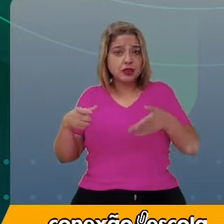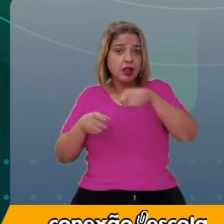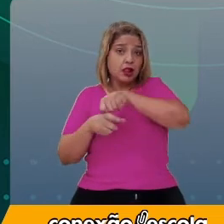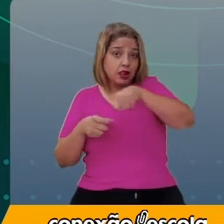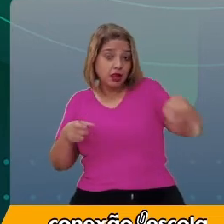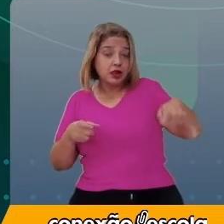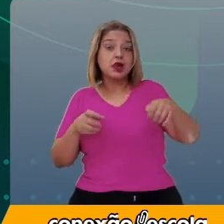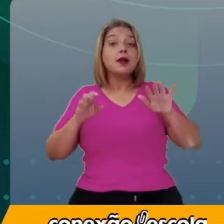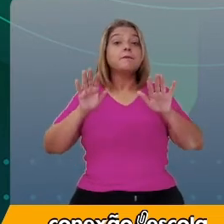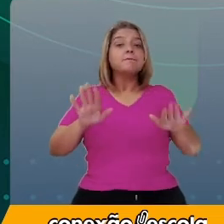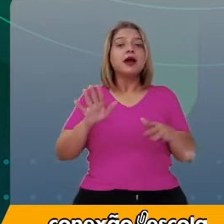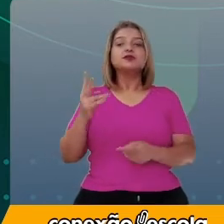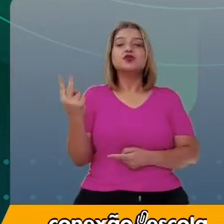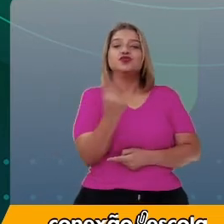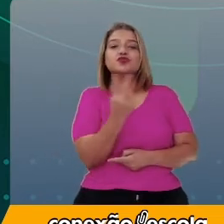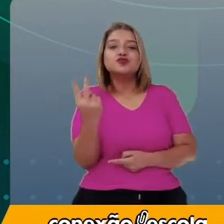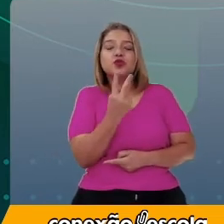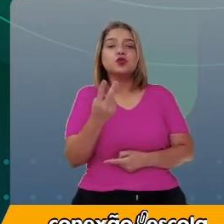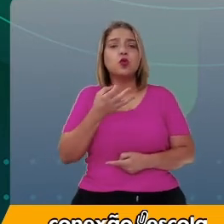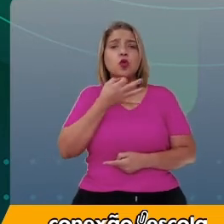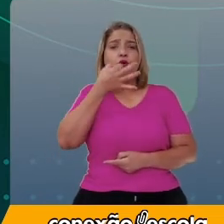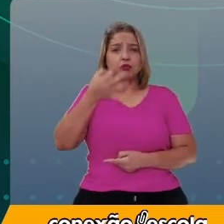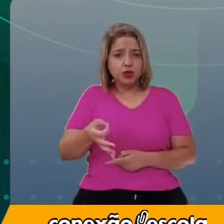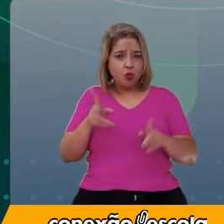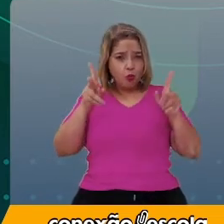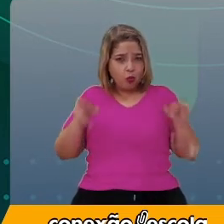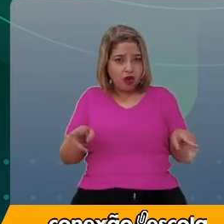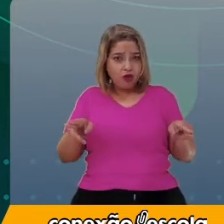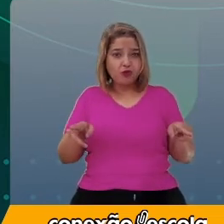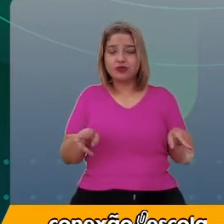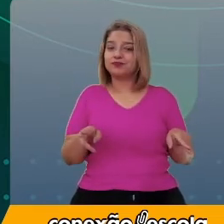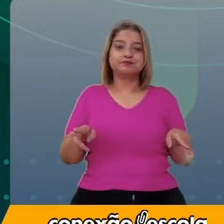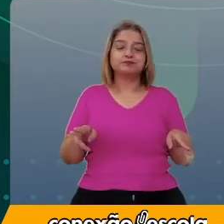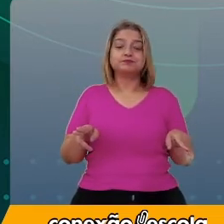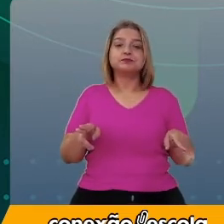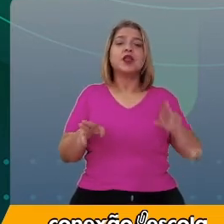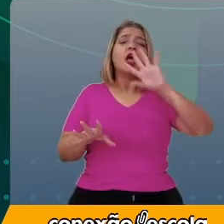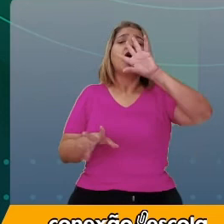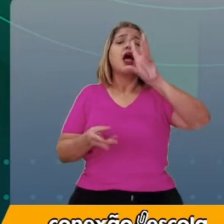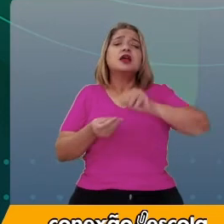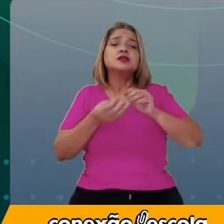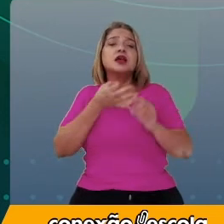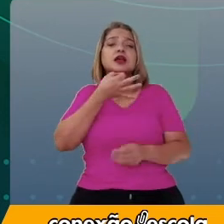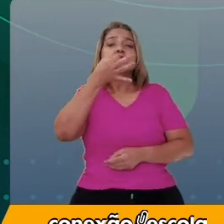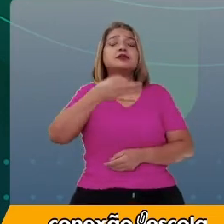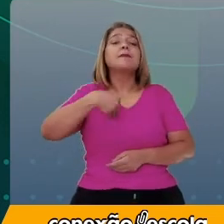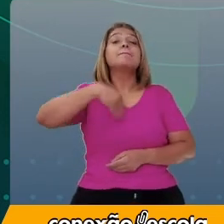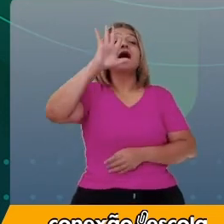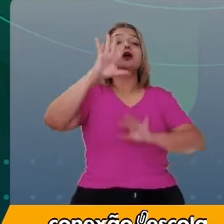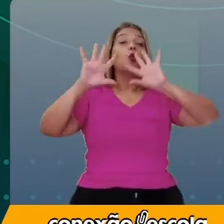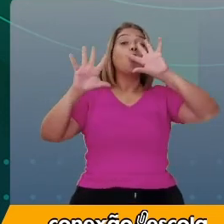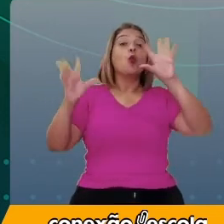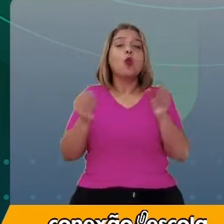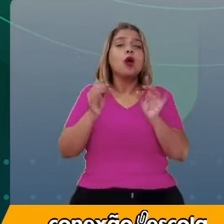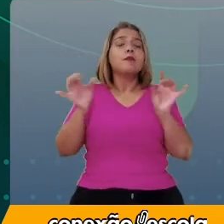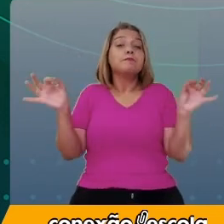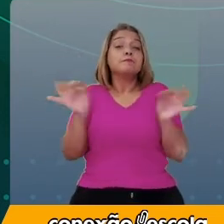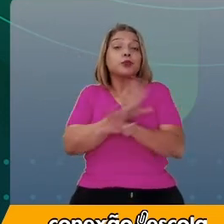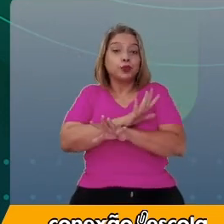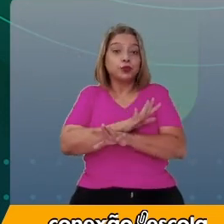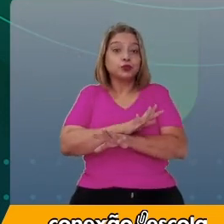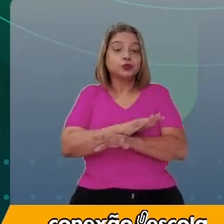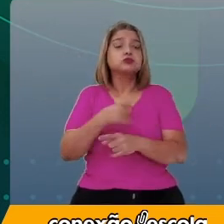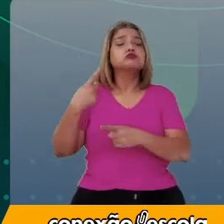opinião dos dois estudantes é a mesma? Com resenha, estar mais completo. E por quê?